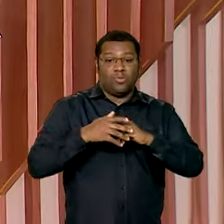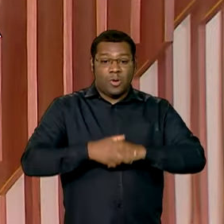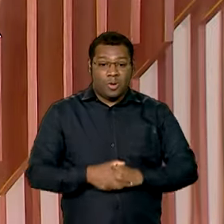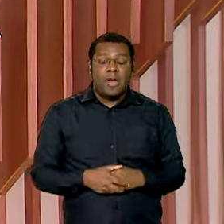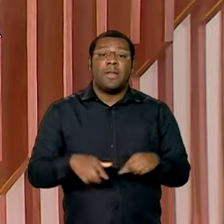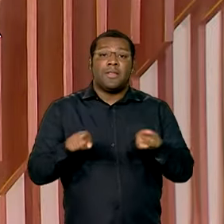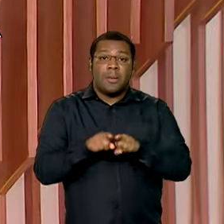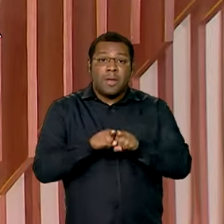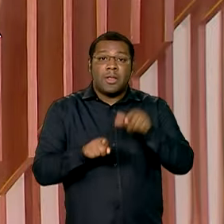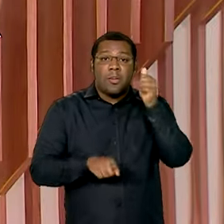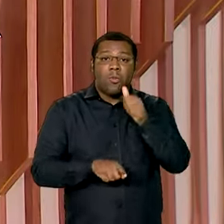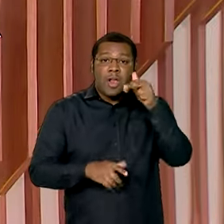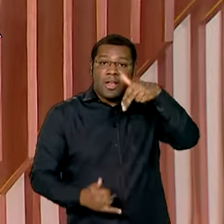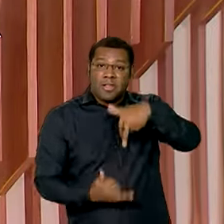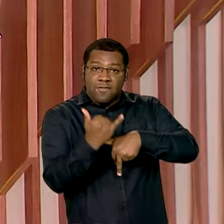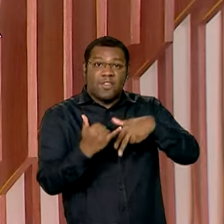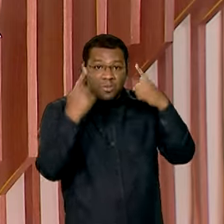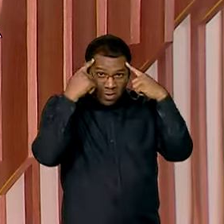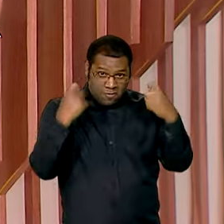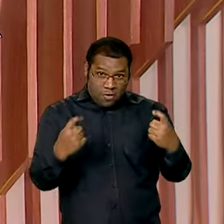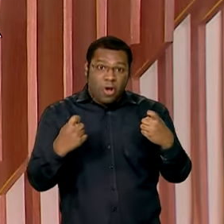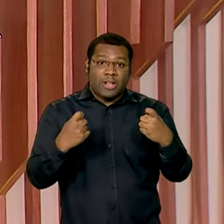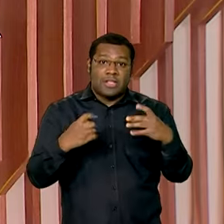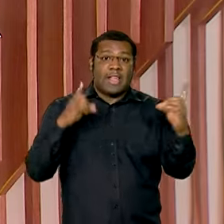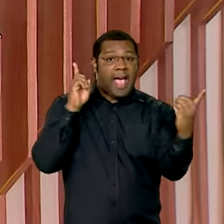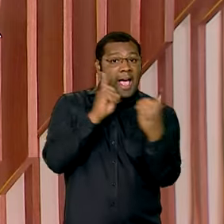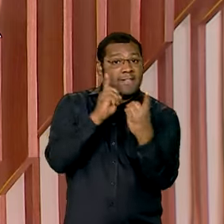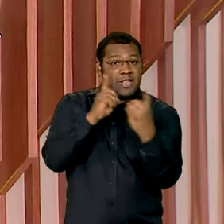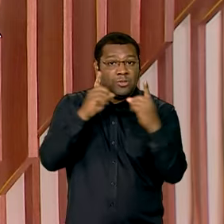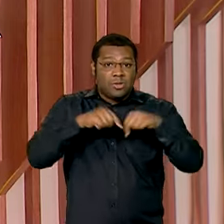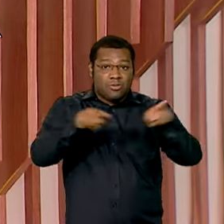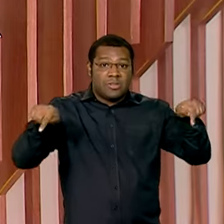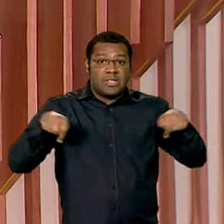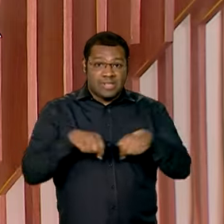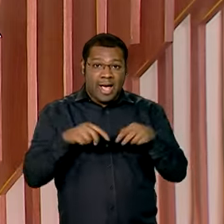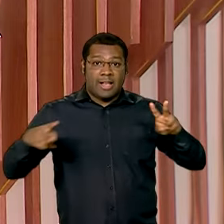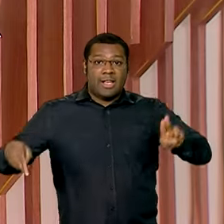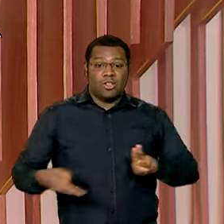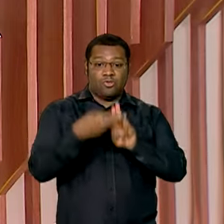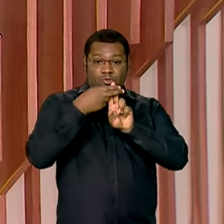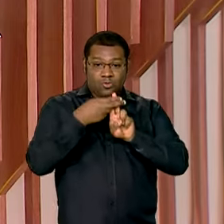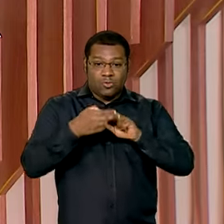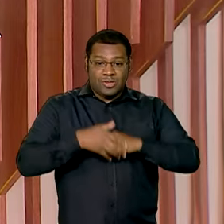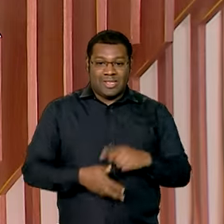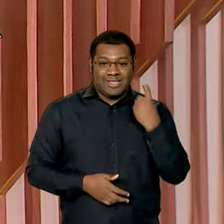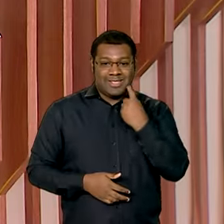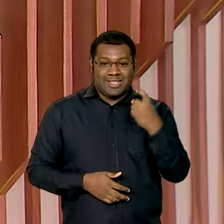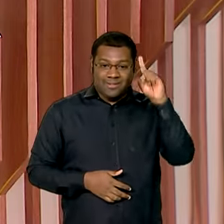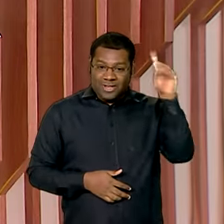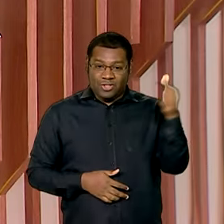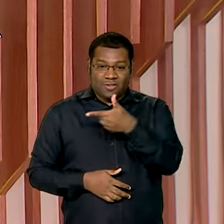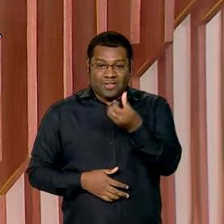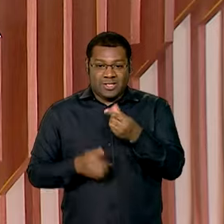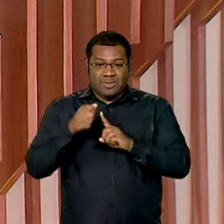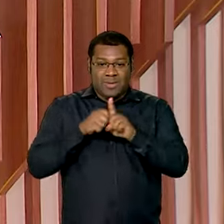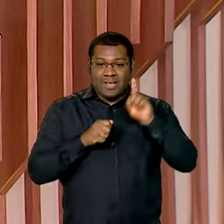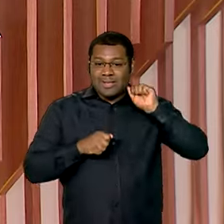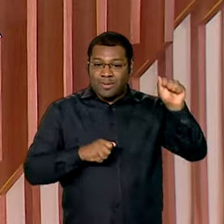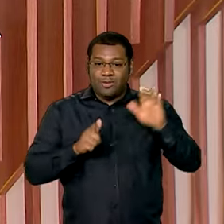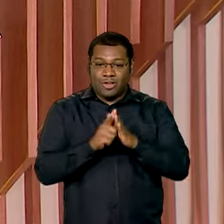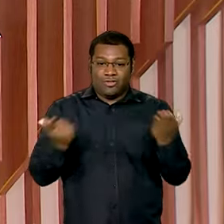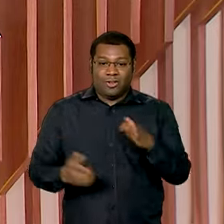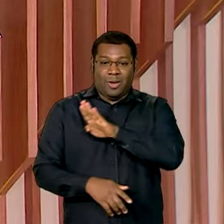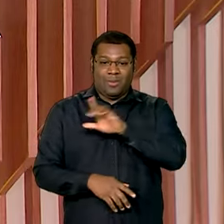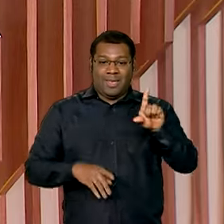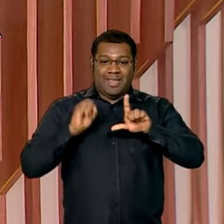e mulheres vítimas de violência terão atendimento em salas exclusivas no SUS. Sexta-feira, 26 de abril, o Brasil em